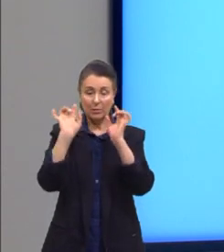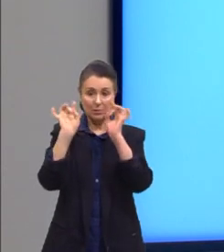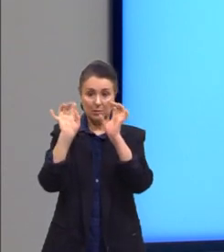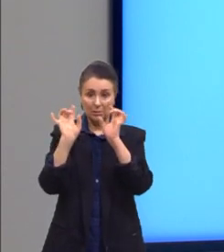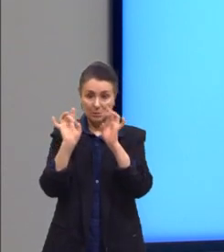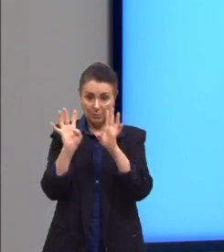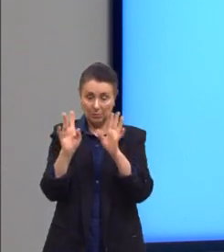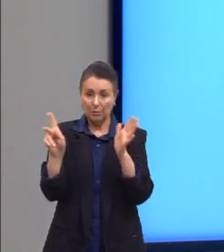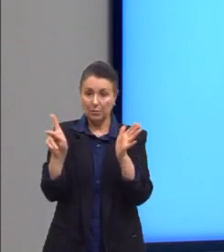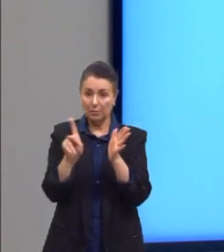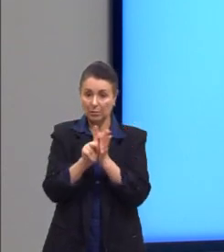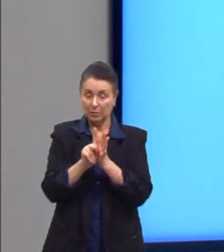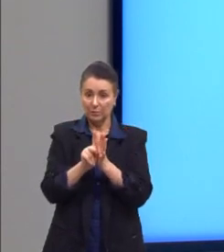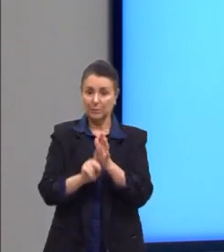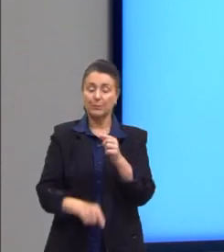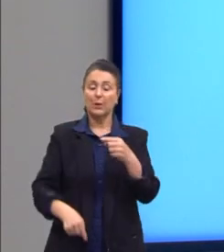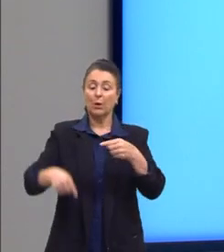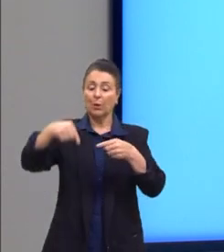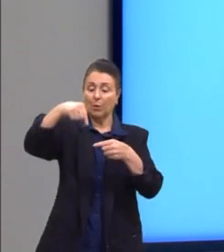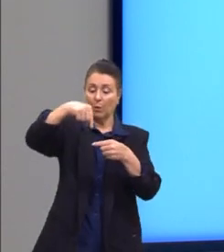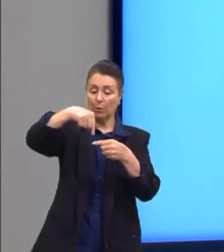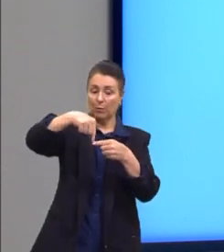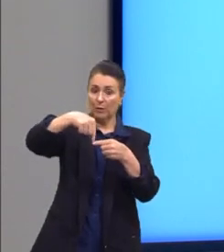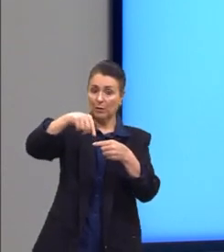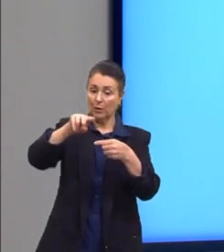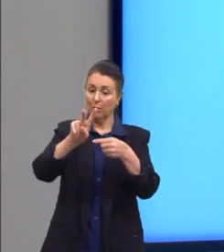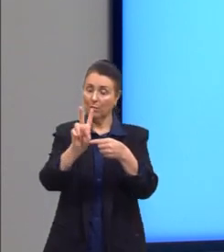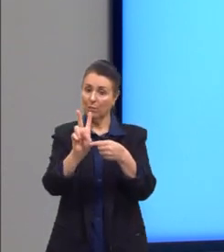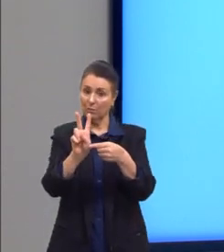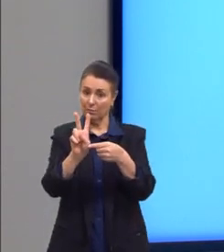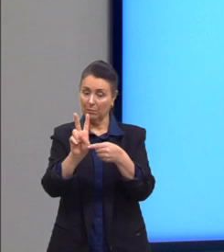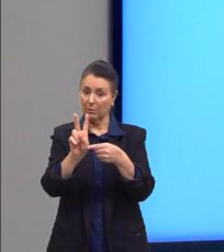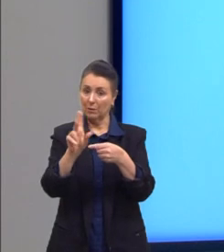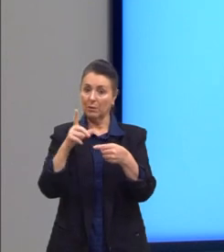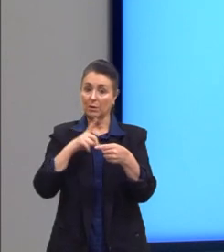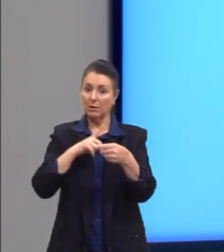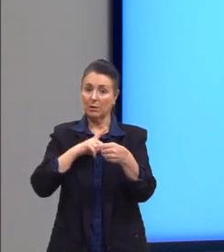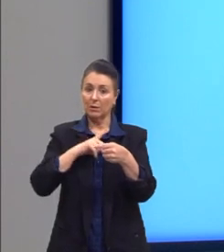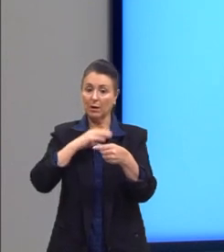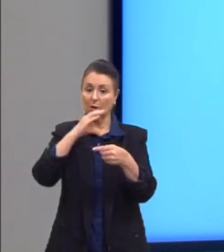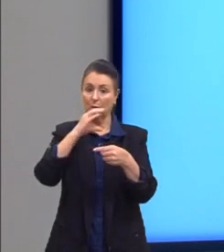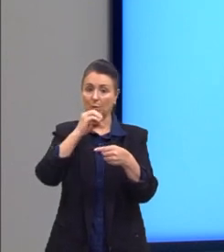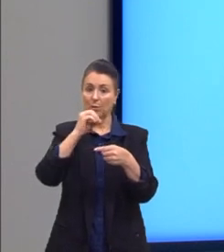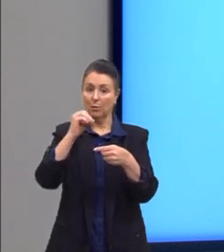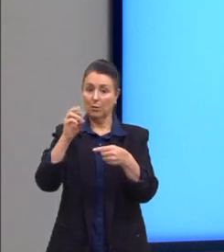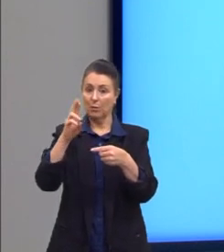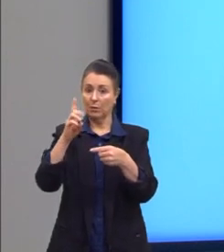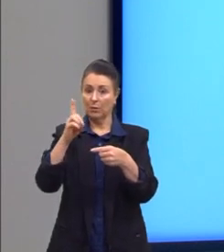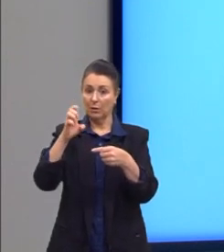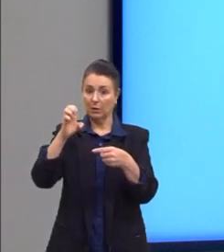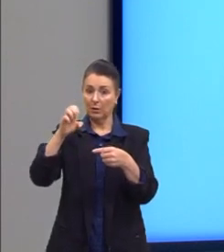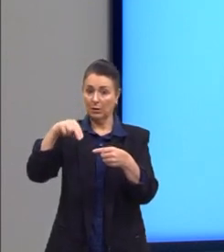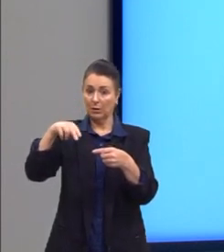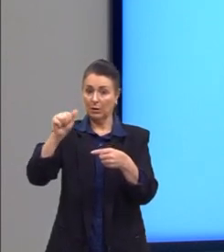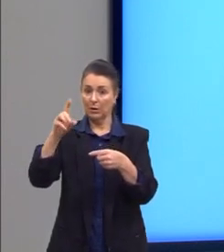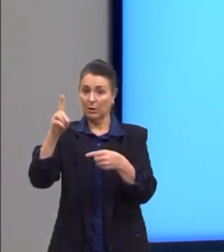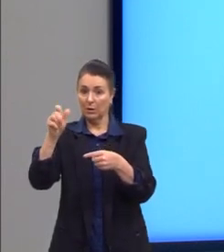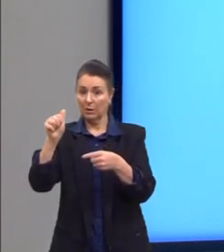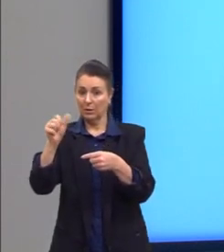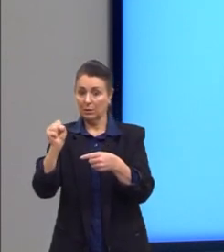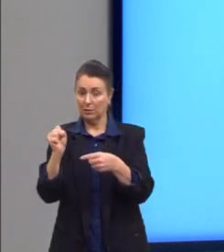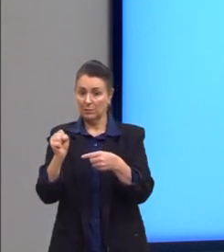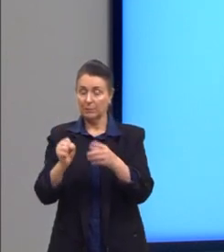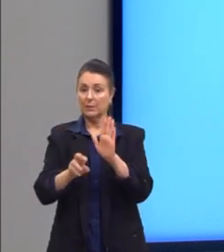Vale ressaltar que o vértice é o ponto V, então ele possui coordenadas que aqui nós vamos representar por